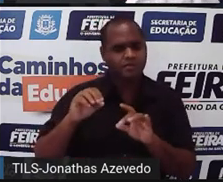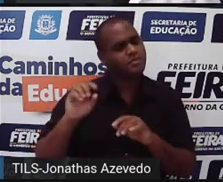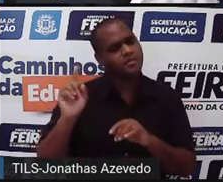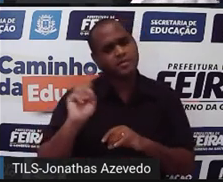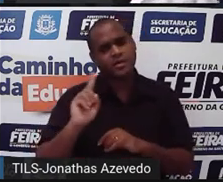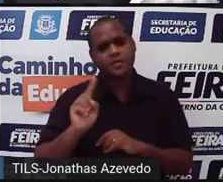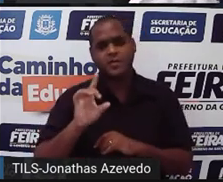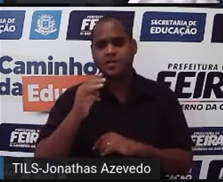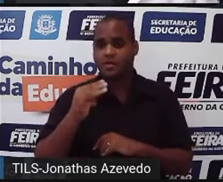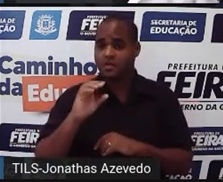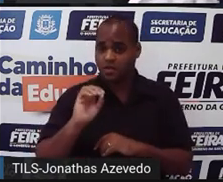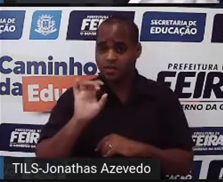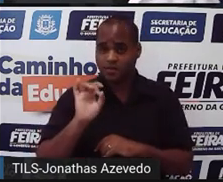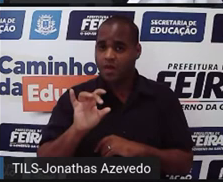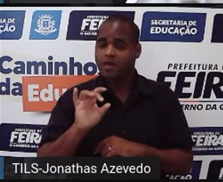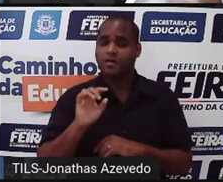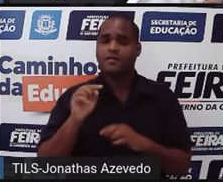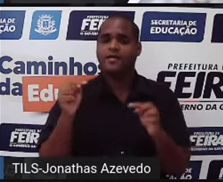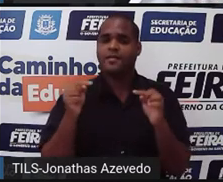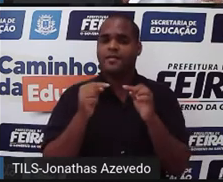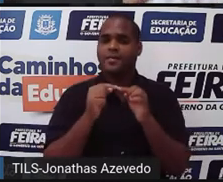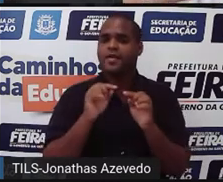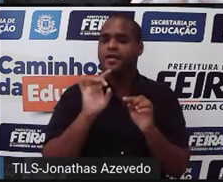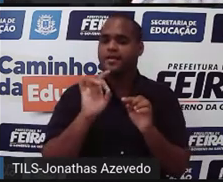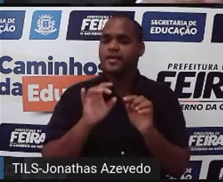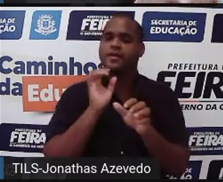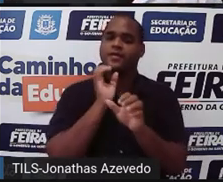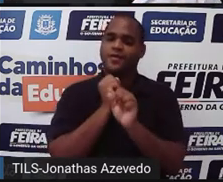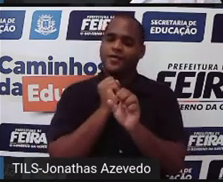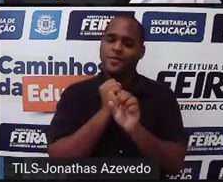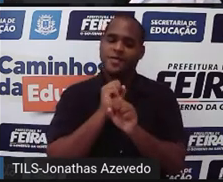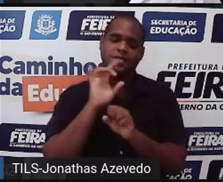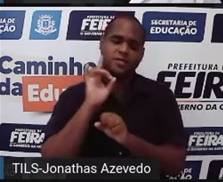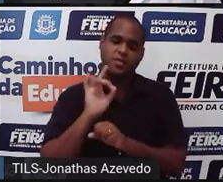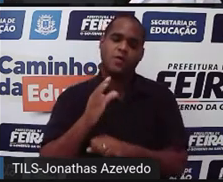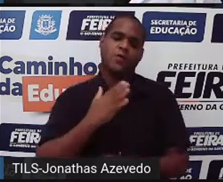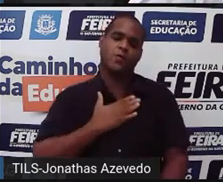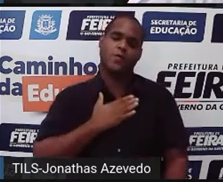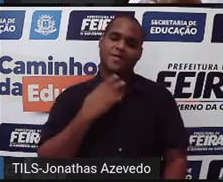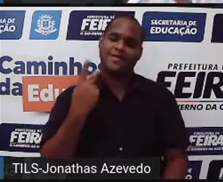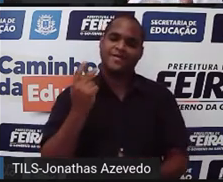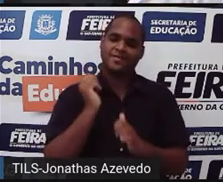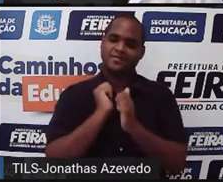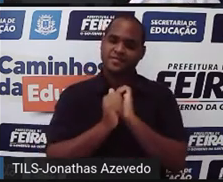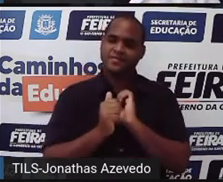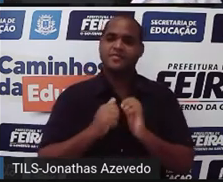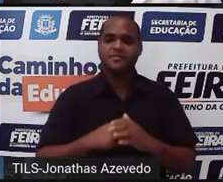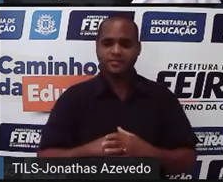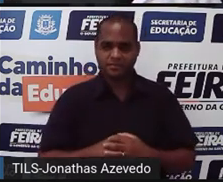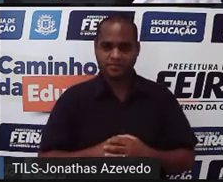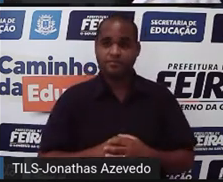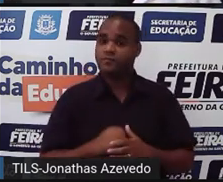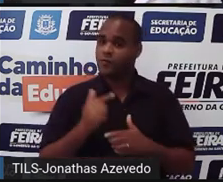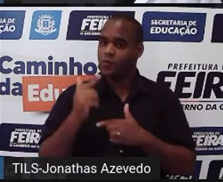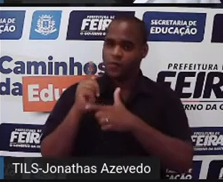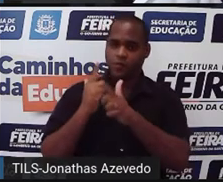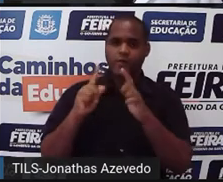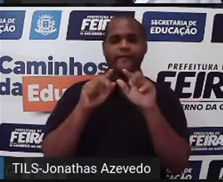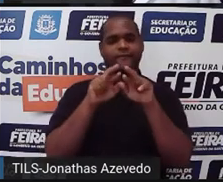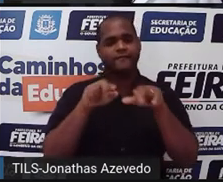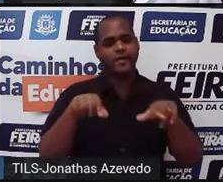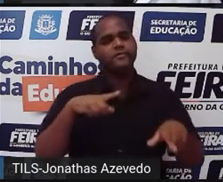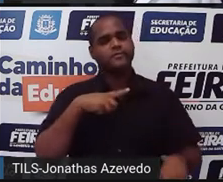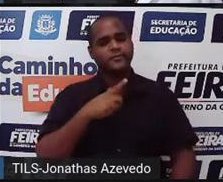gostam de futebol é aqueles que só gostam de futebol. A gente tem outros alunos que gostam de futebol,